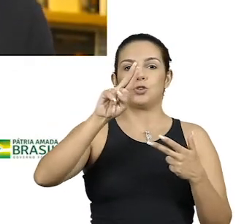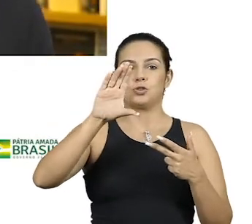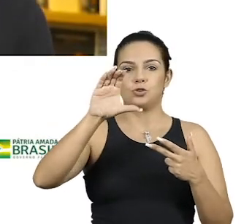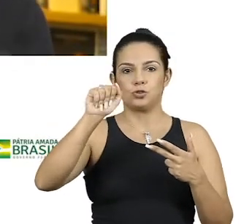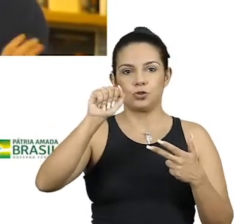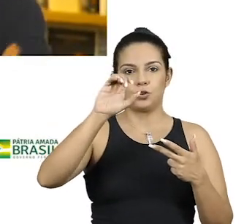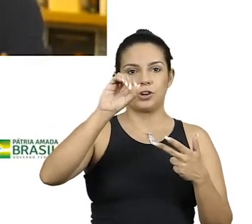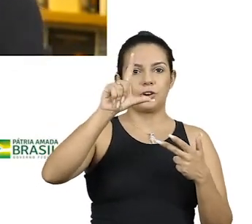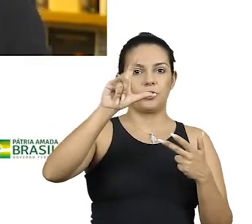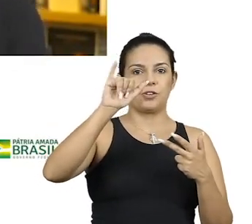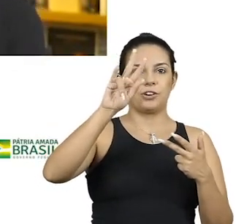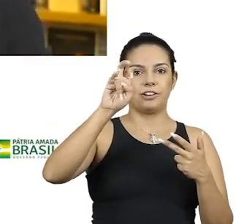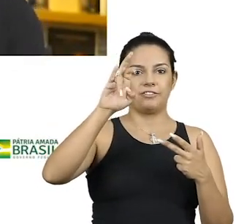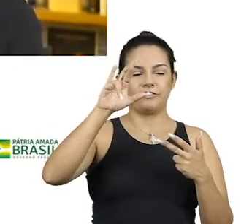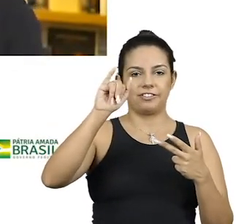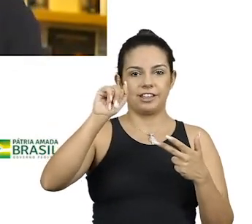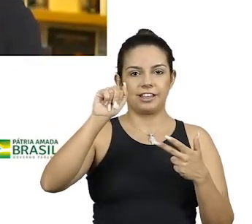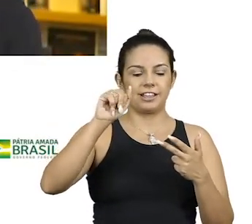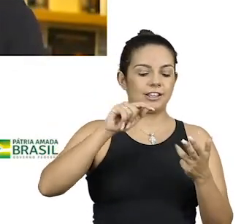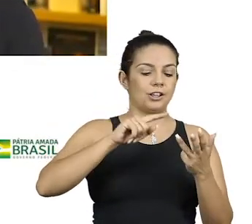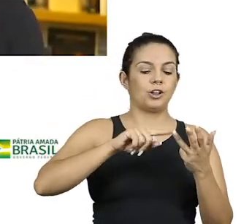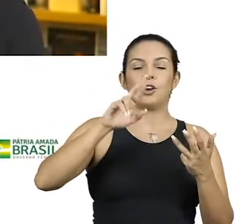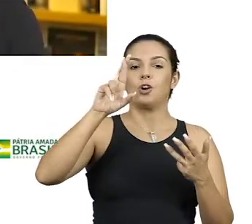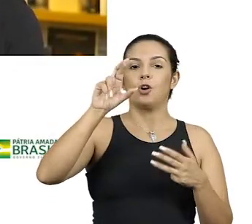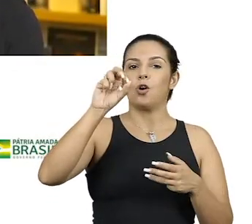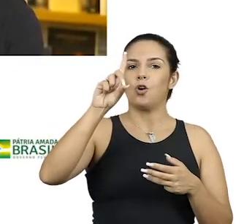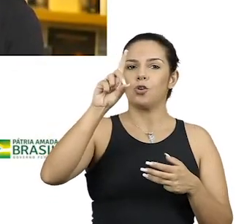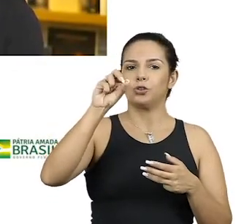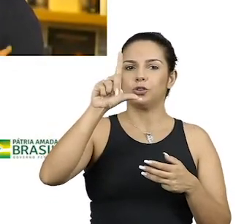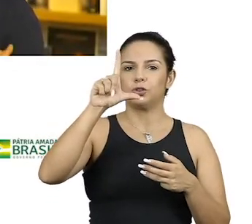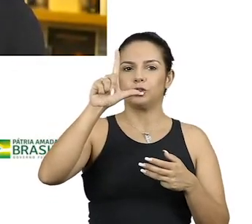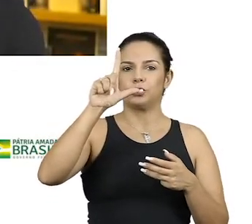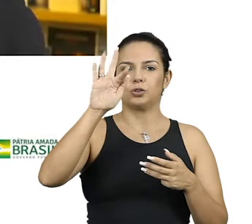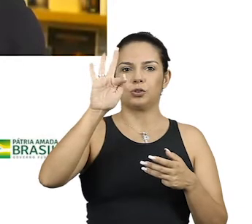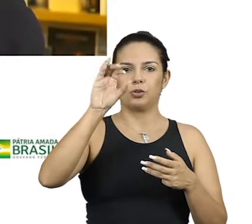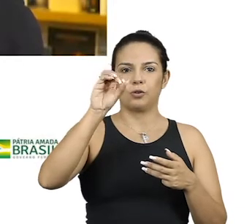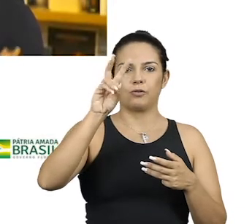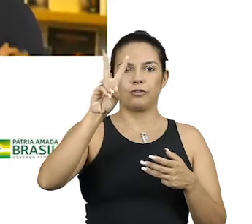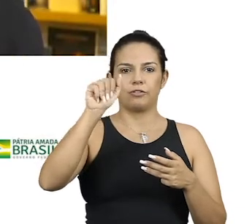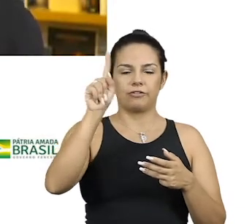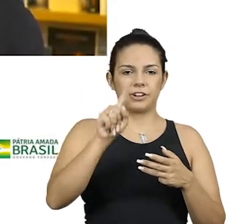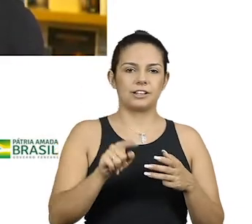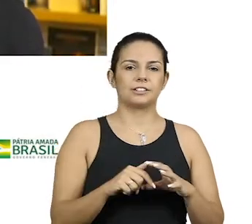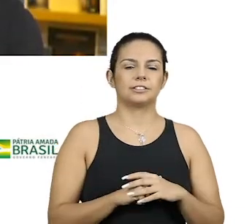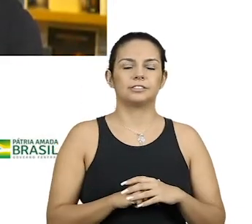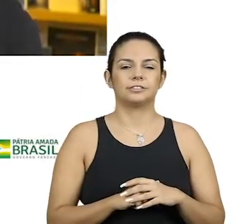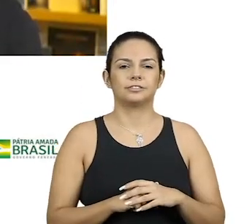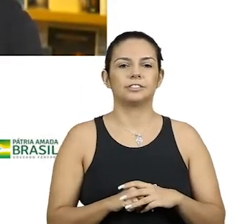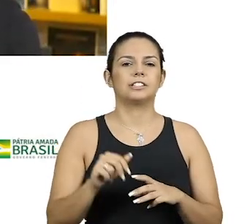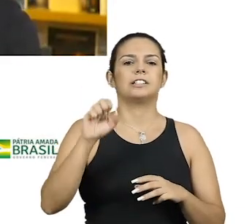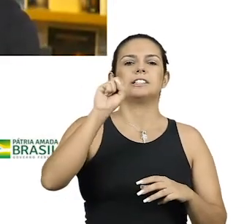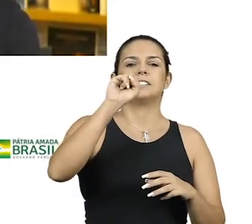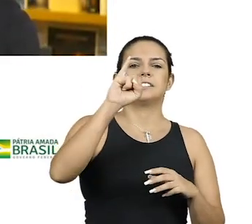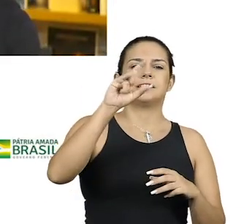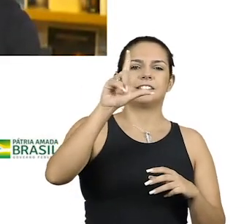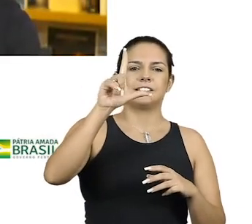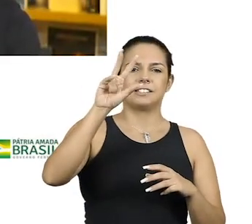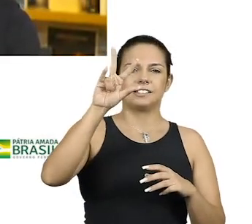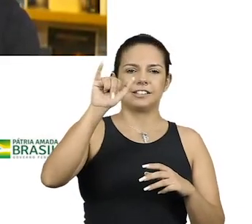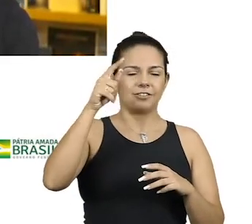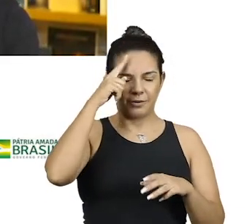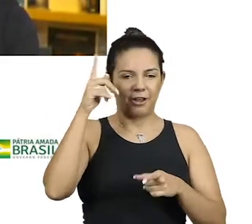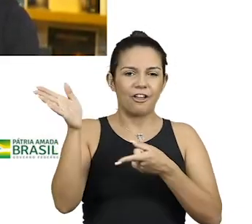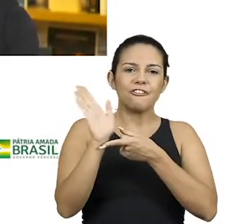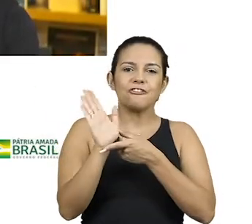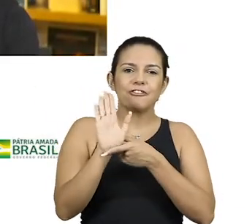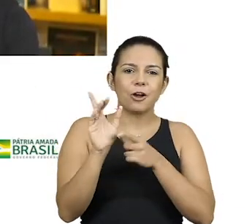Vaz, não, Timasso, Timasso. Nós lançamos aquele filminho. Silva Blark. É isso. Você não lembra? Aqui em